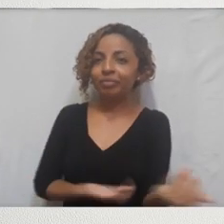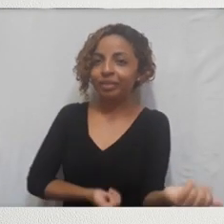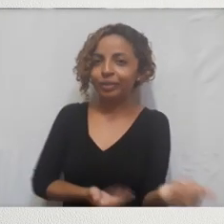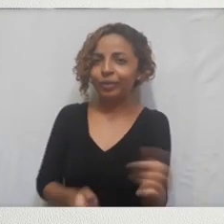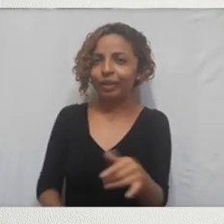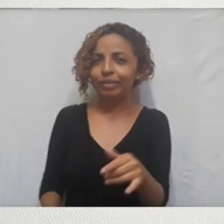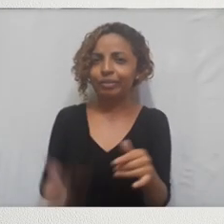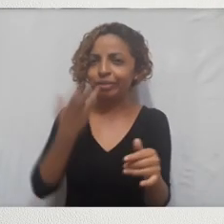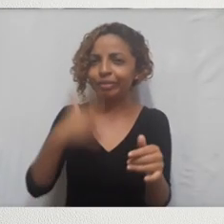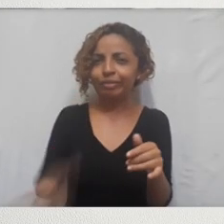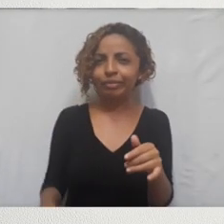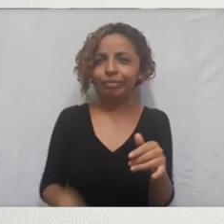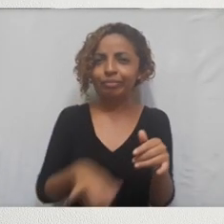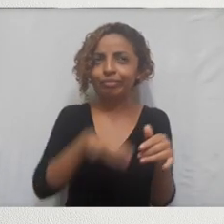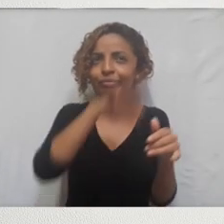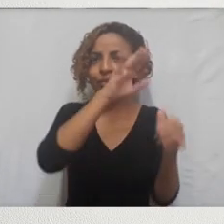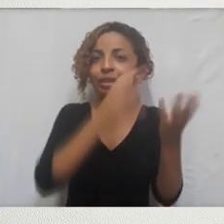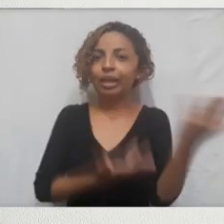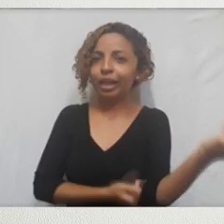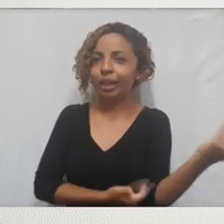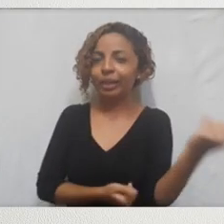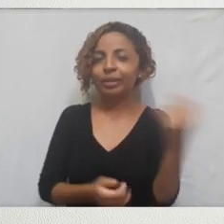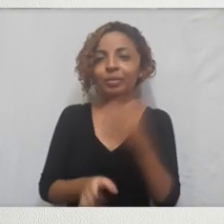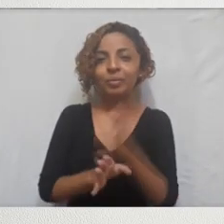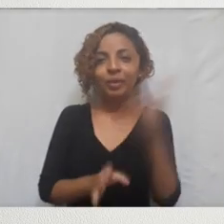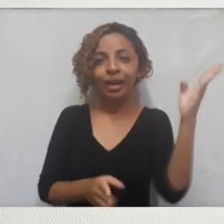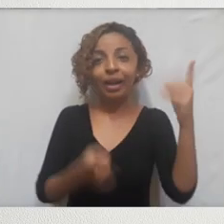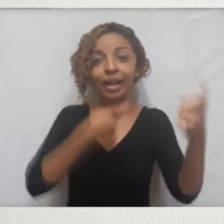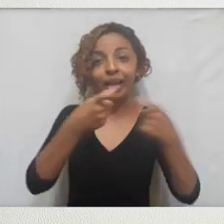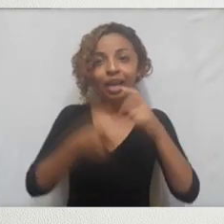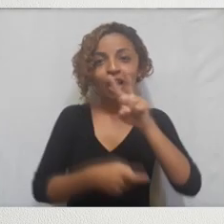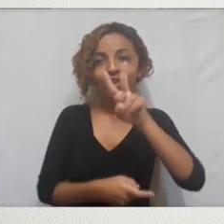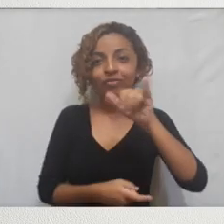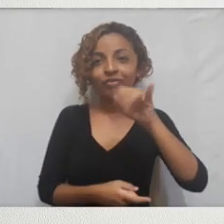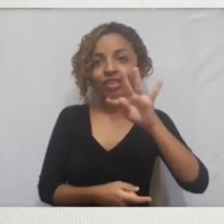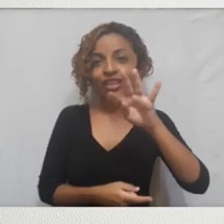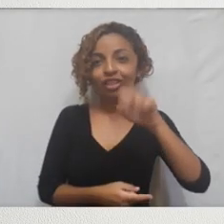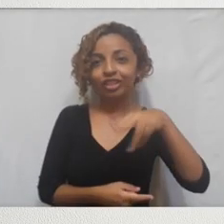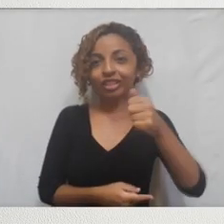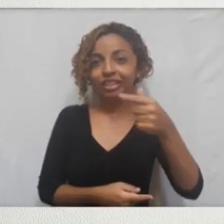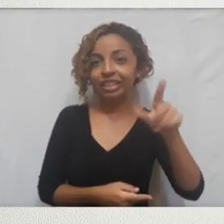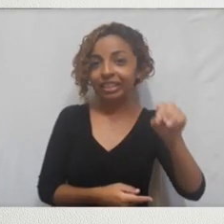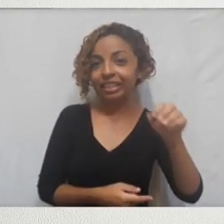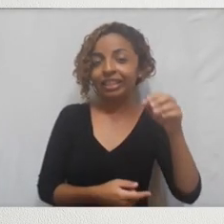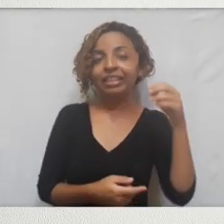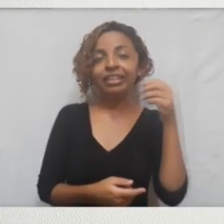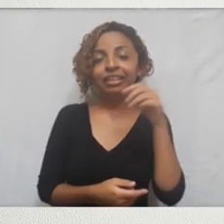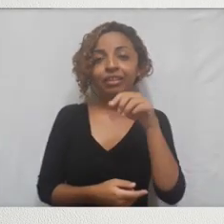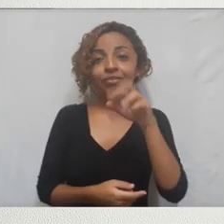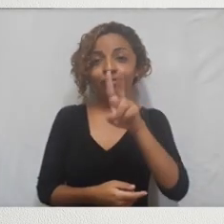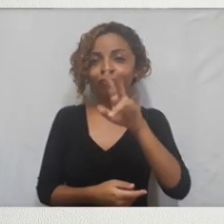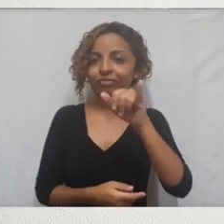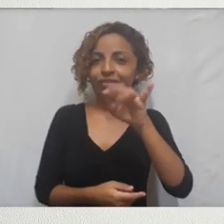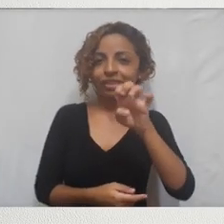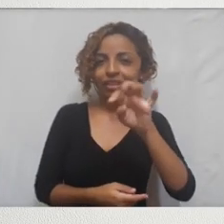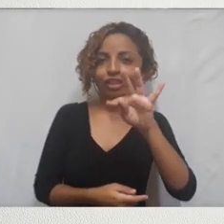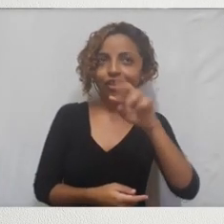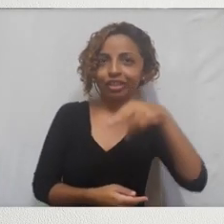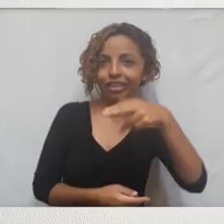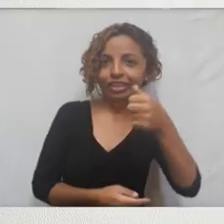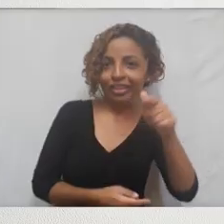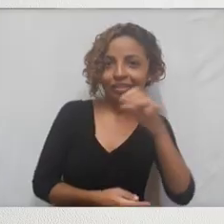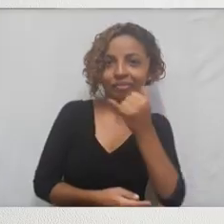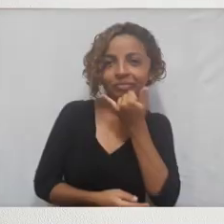os movimentos hippie, os movimentos contra a Guerra do Vietnã, já no contexto da Guerra Fria, e também no contexto da